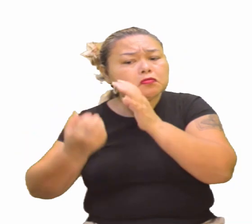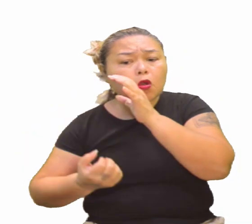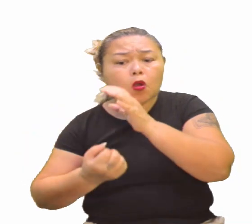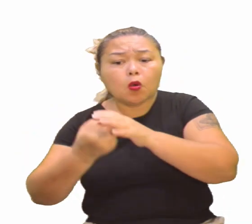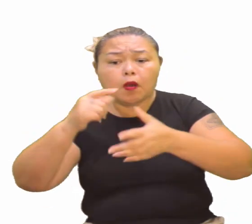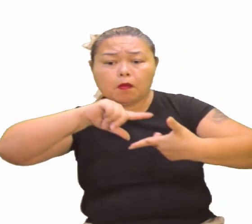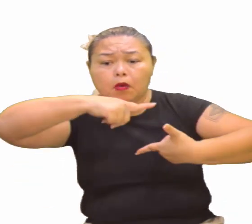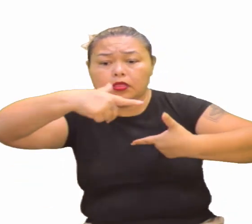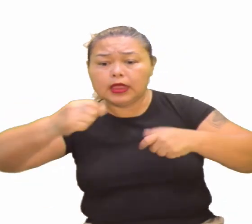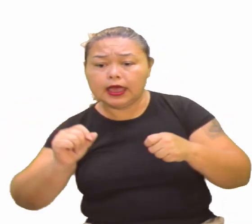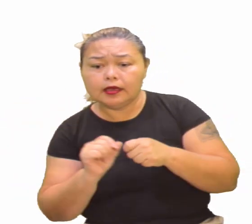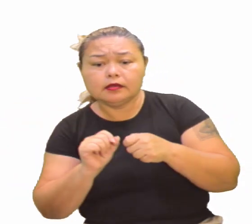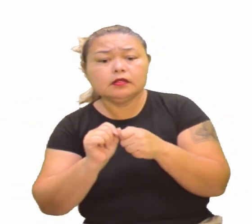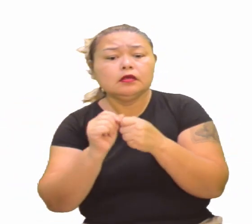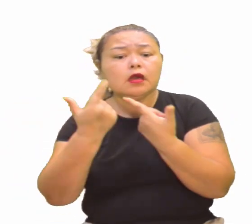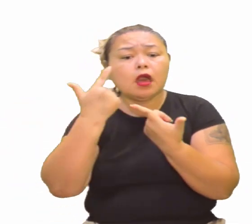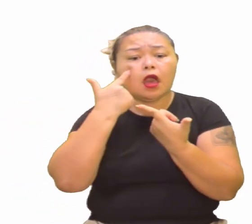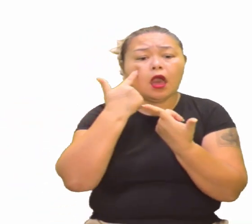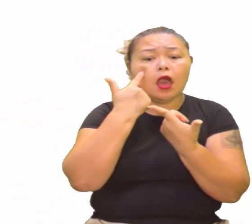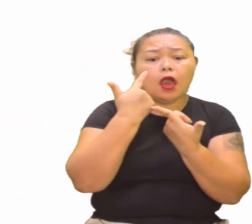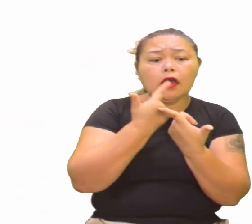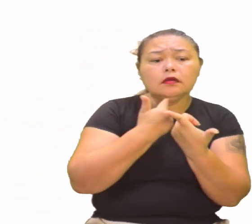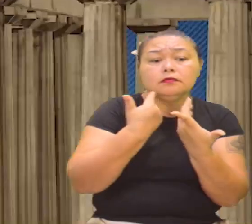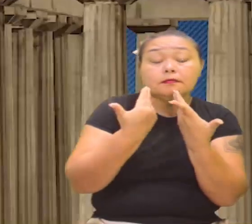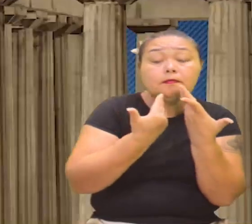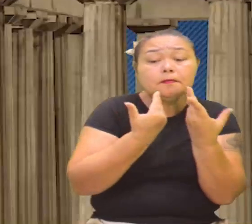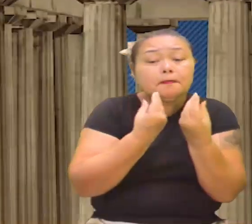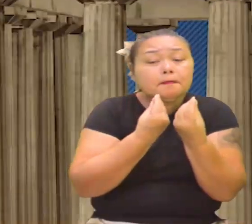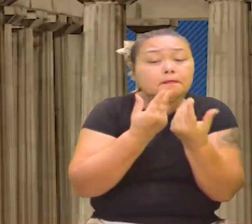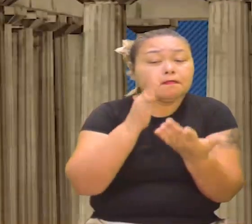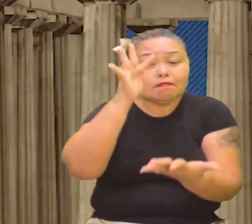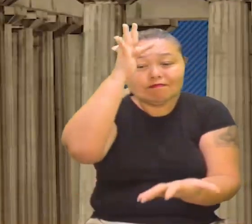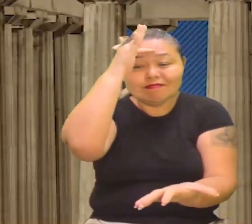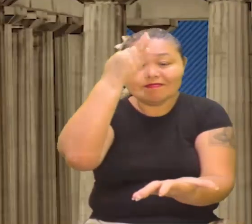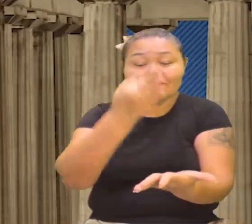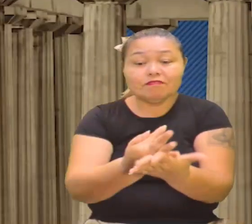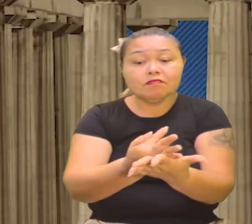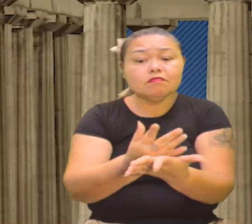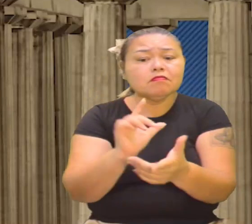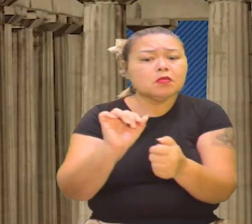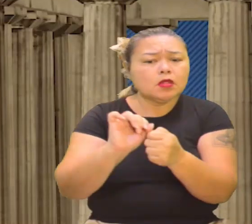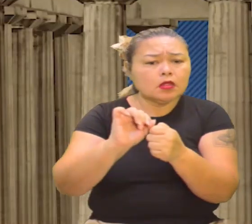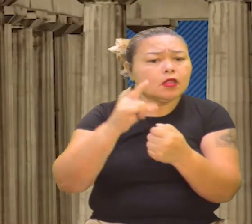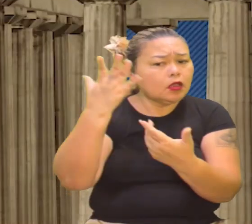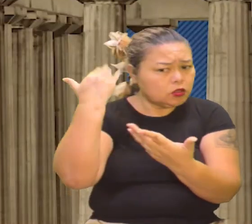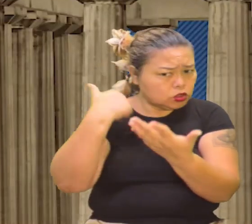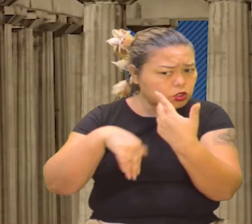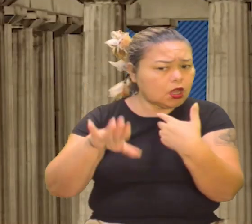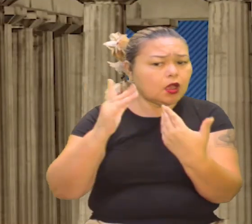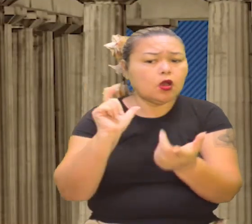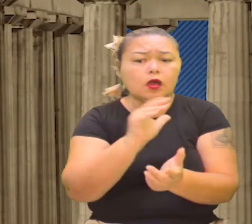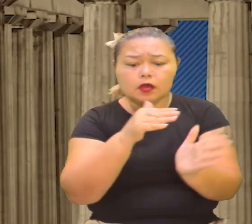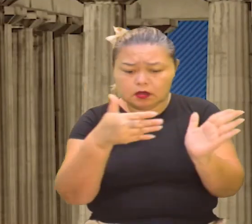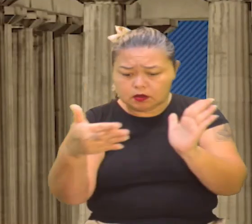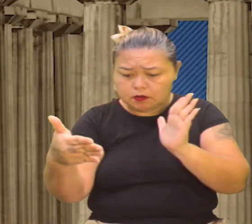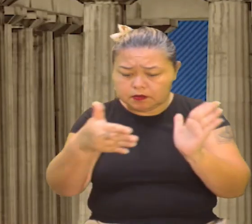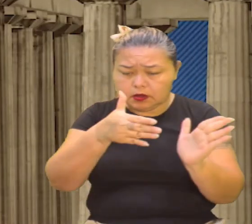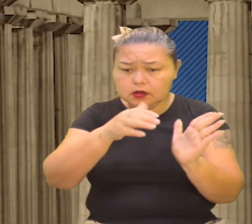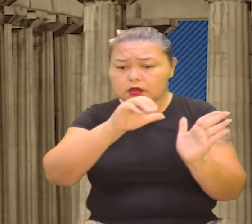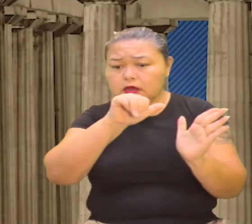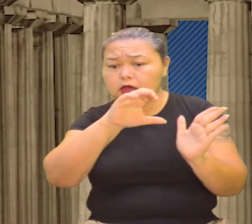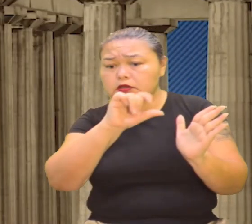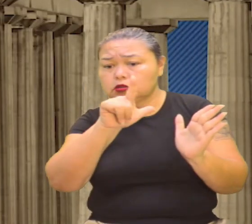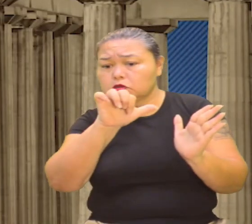buscavam o quê? Uma sujeição à fé. O que é o período escolástico? Vocês aprenderam anteriormente, no ano anterior,